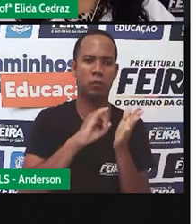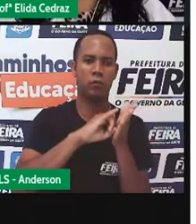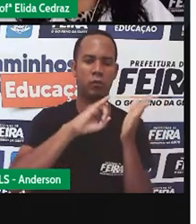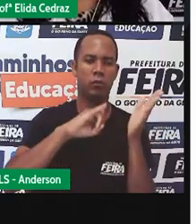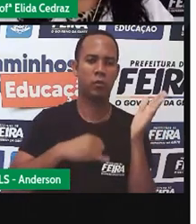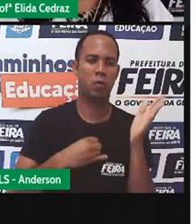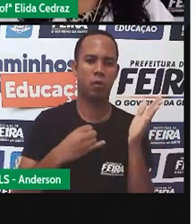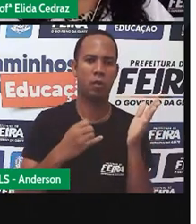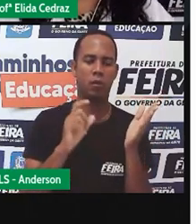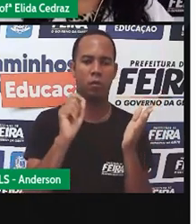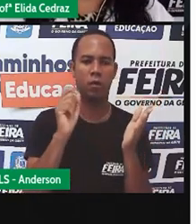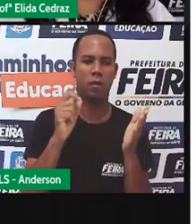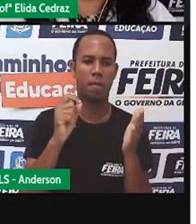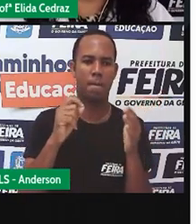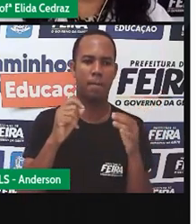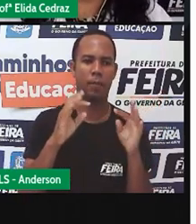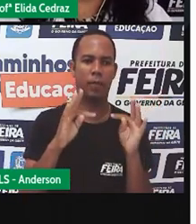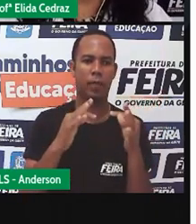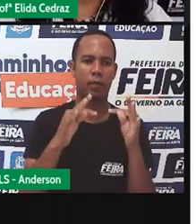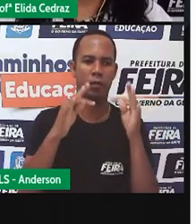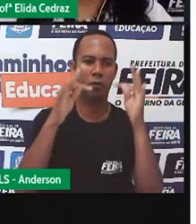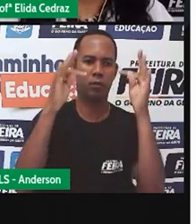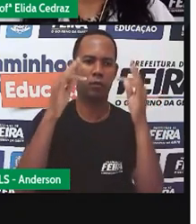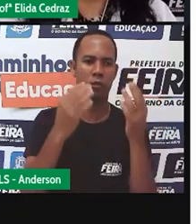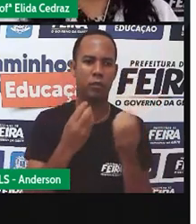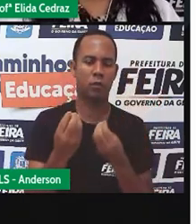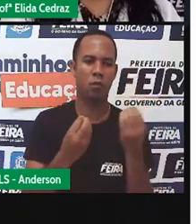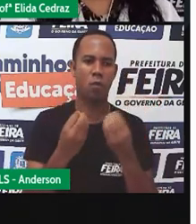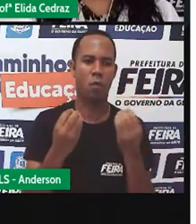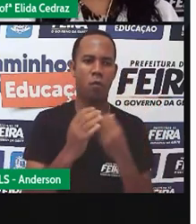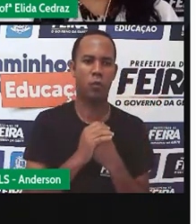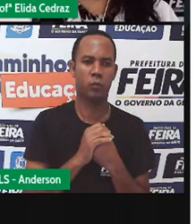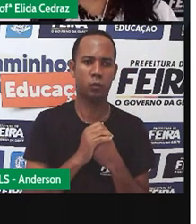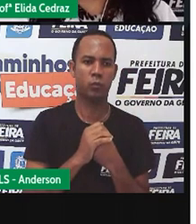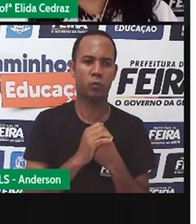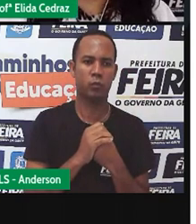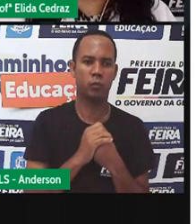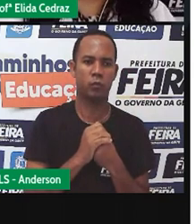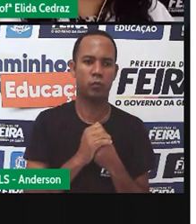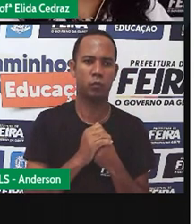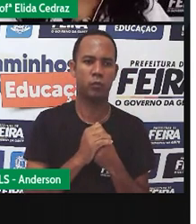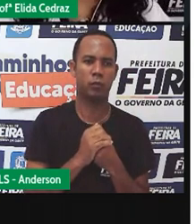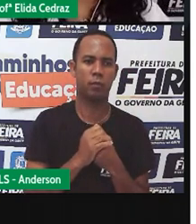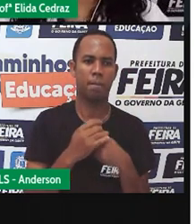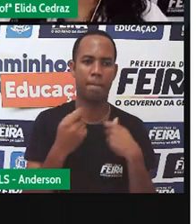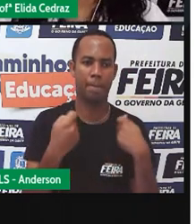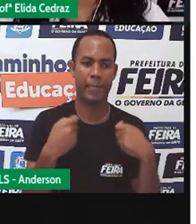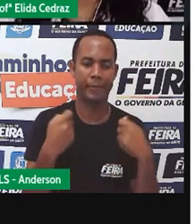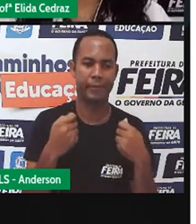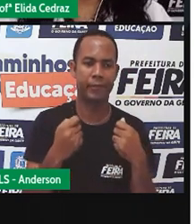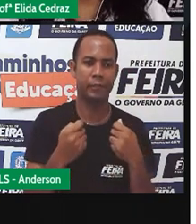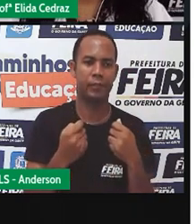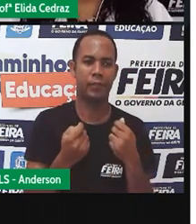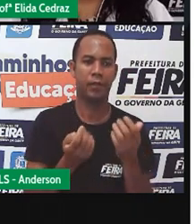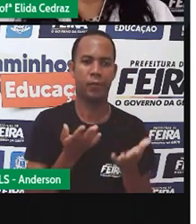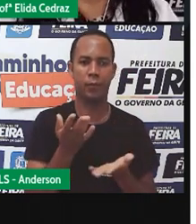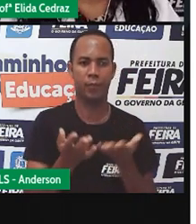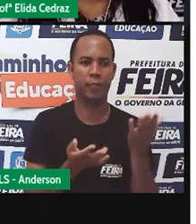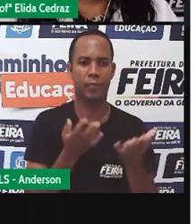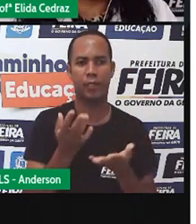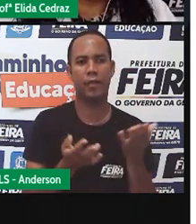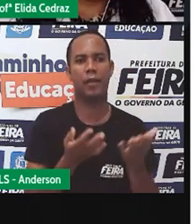que com o avanço tecnológico, a necessidade de cuidar do meio ambiente